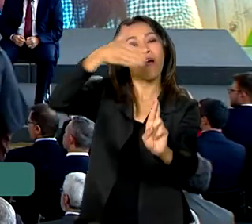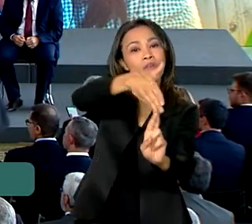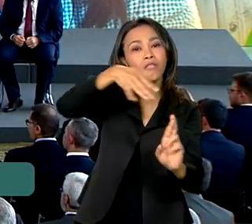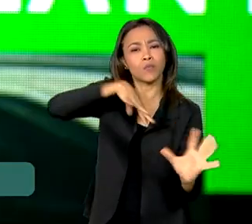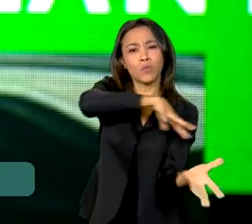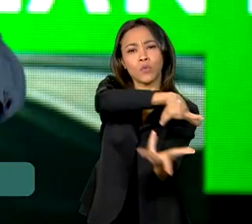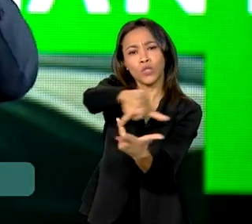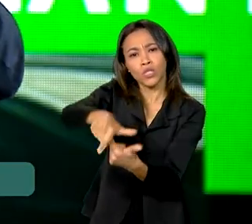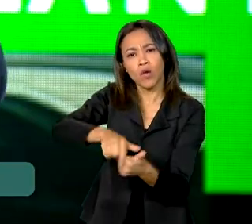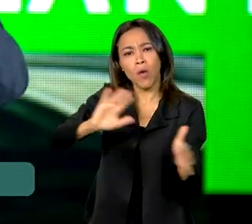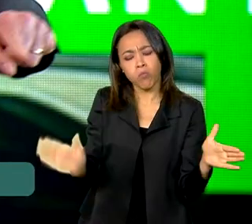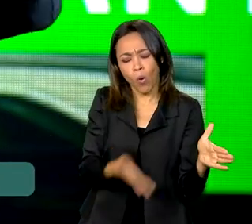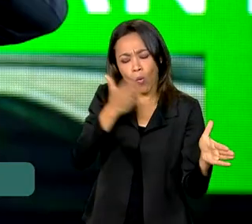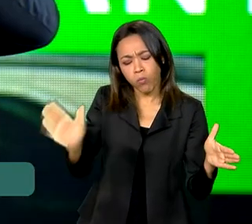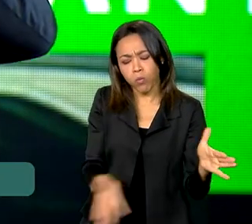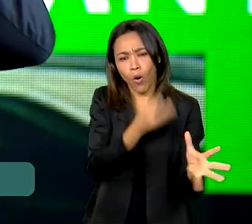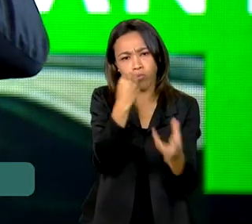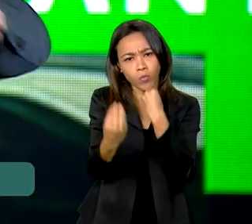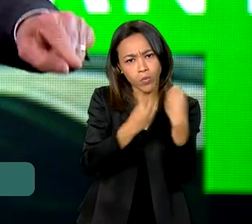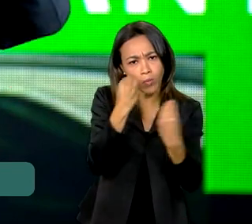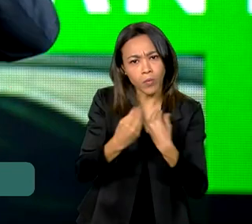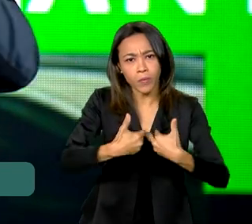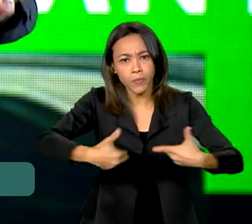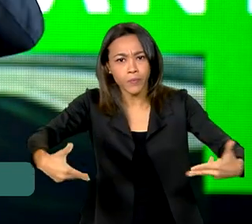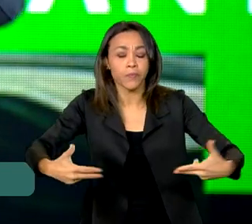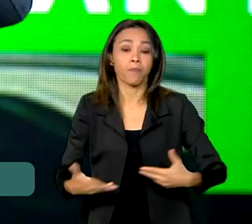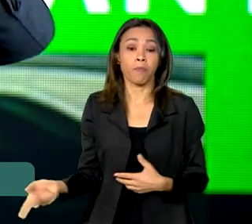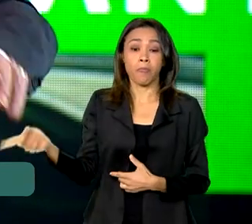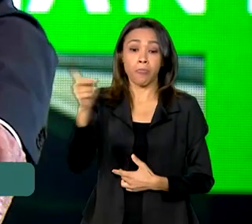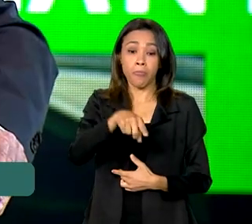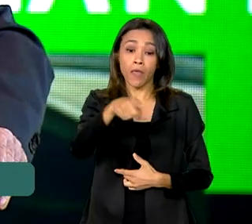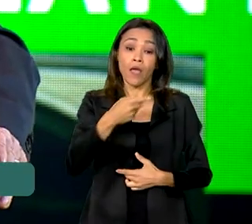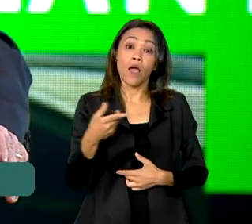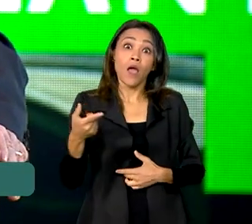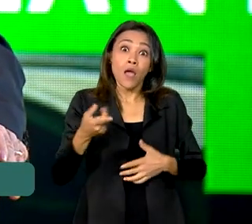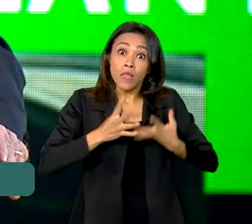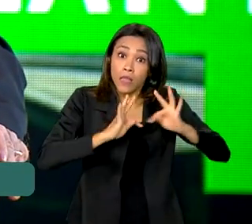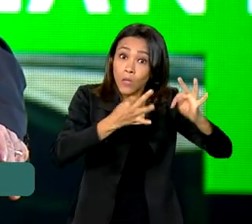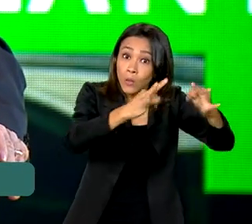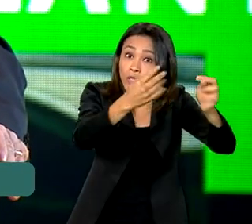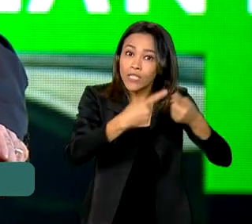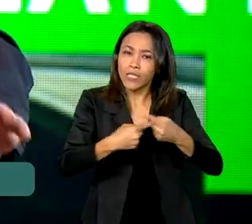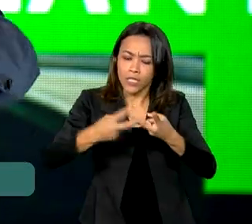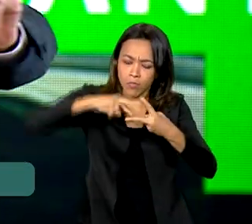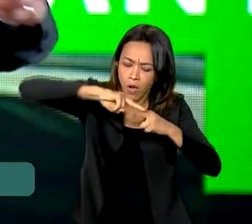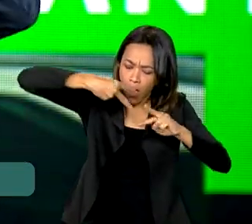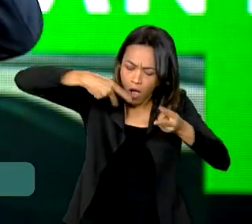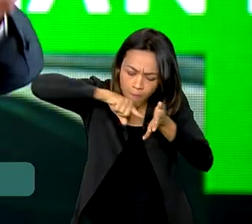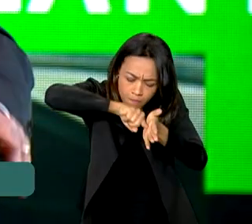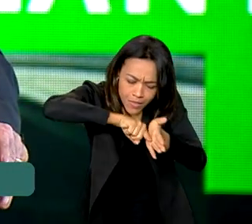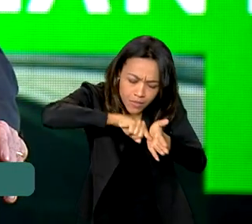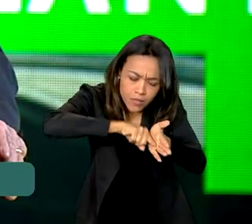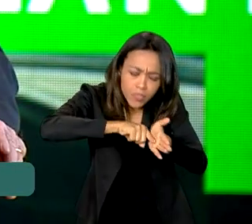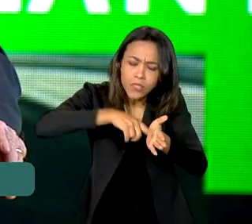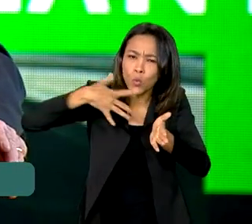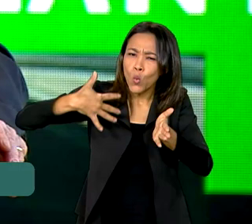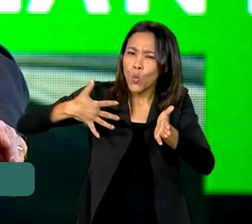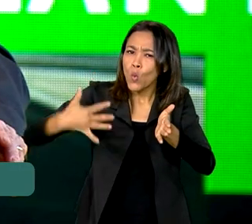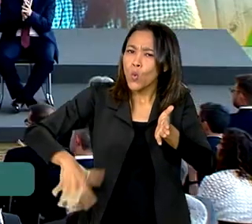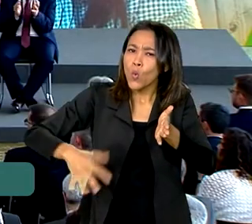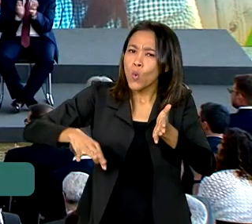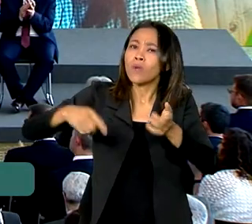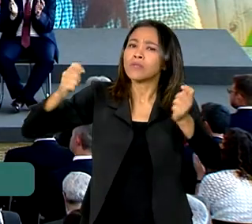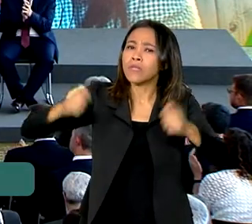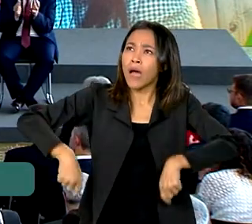de alimentos. A quantidade de tecnologia e genética que tem na agricultura brasileira hoje, que disputa com qualquer país do